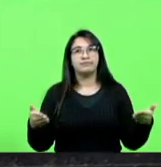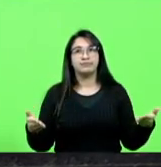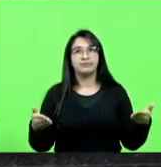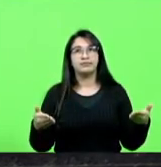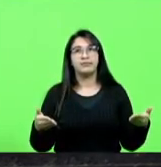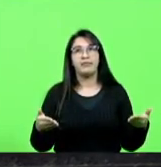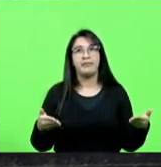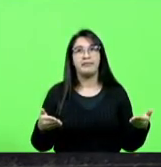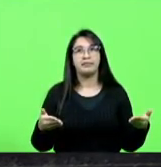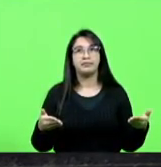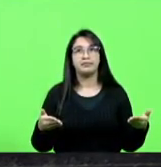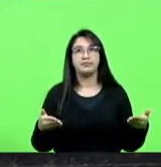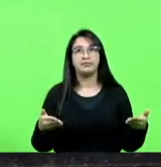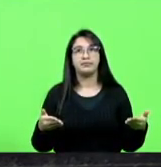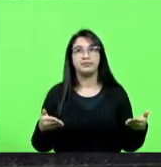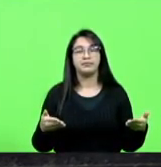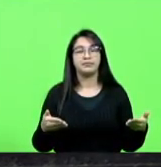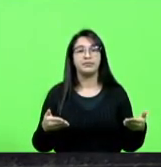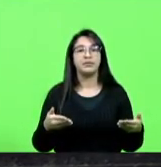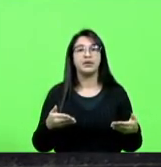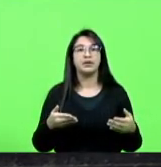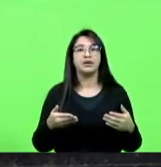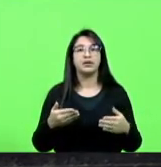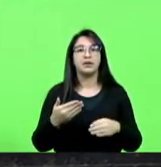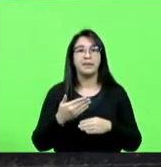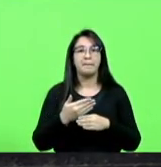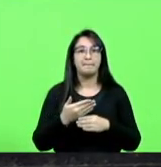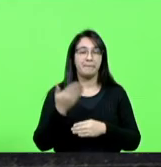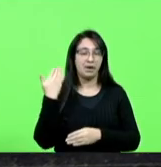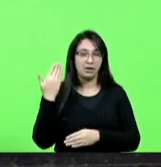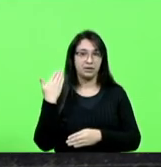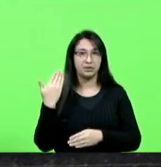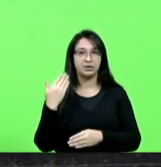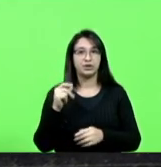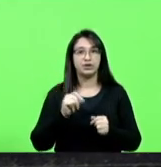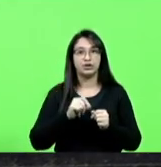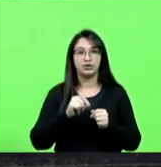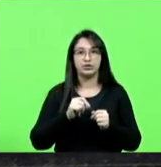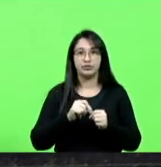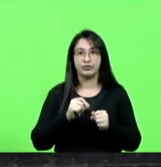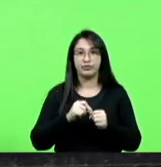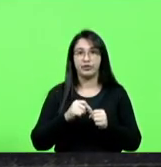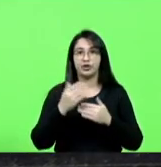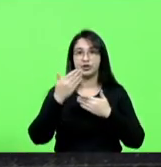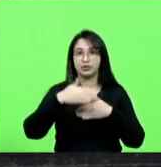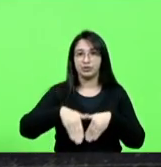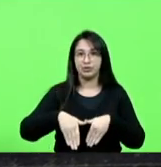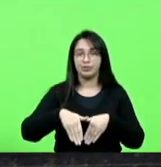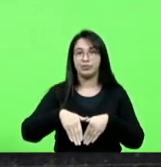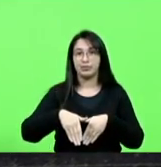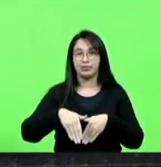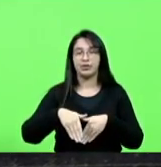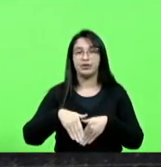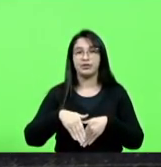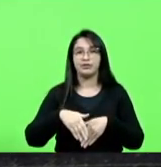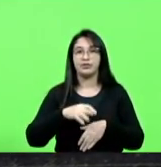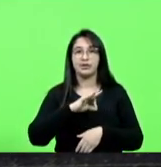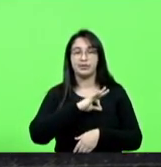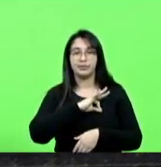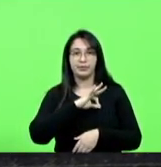do concurso da polícia militar no último sábado verifiquei que houve uma